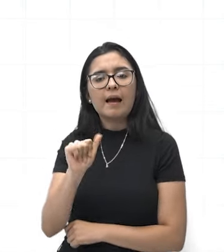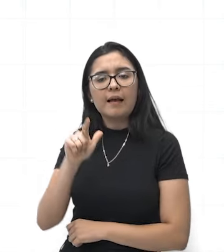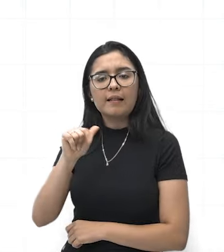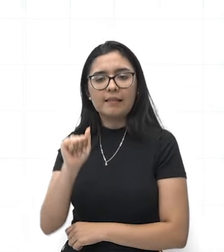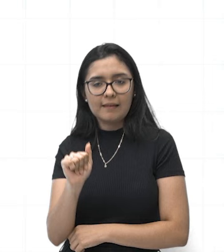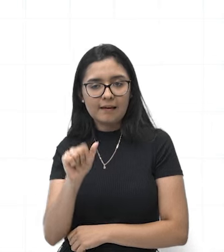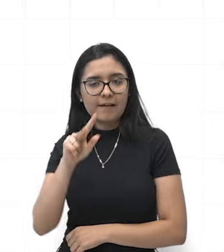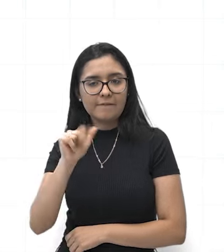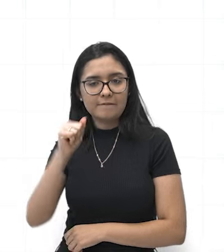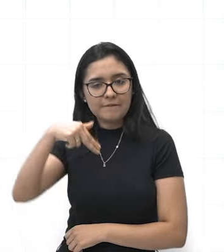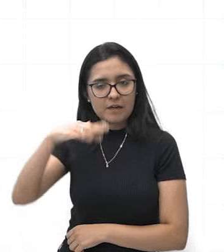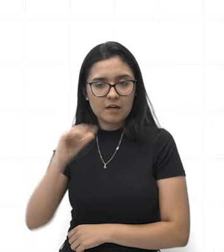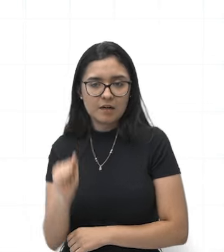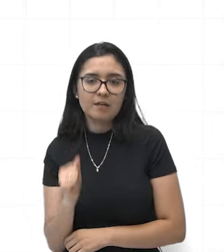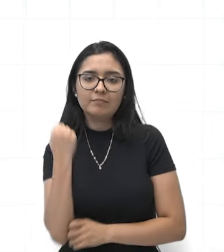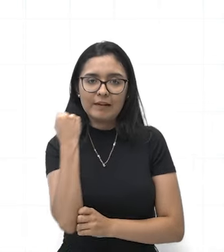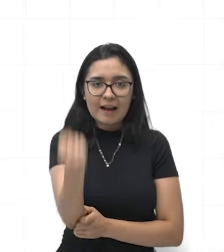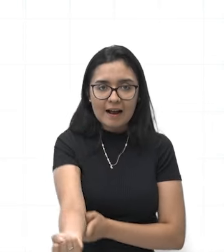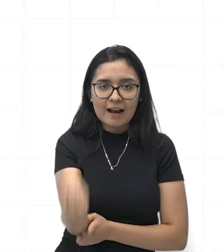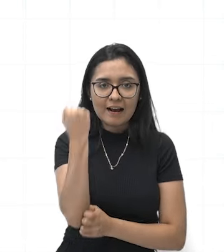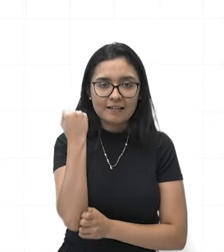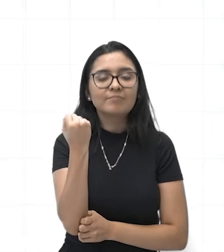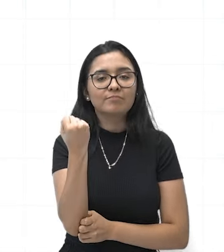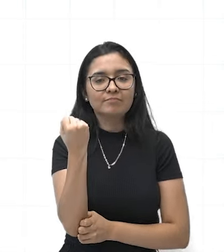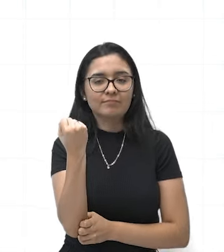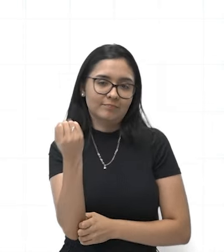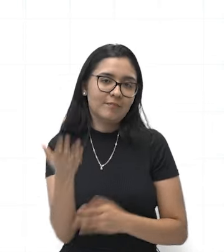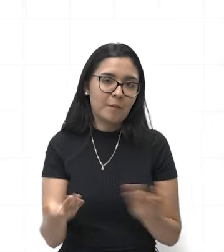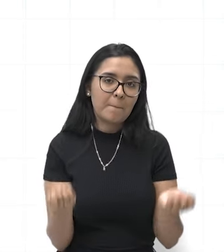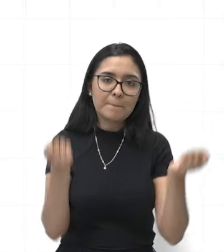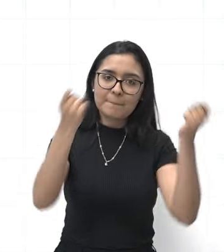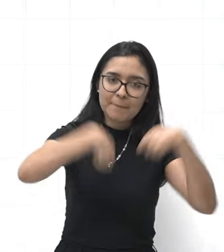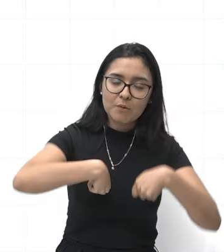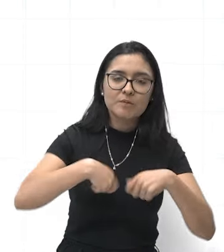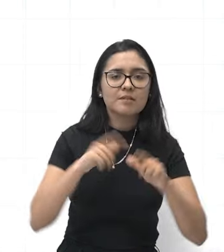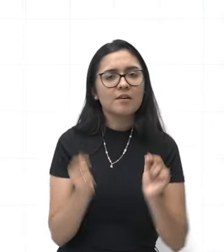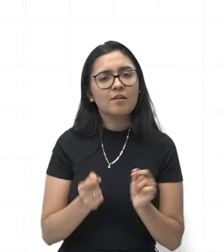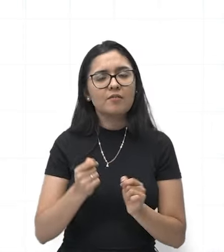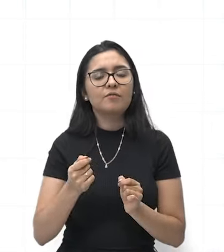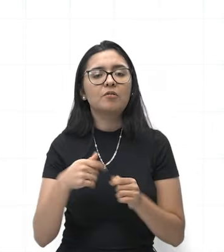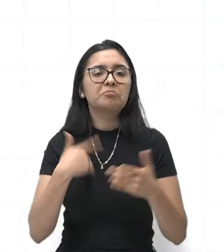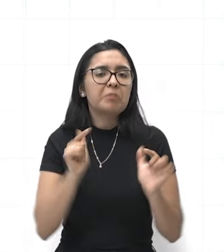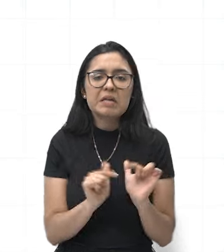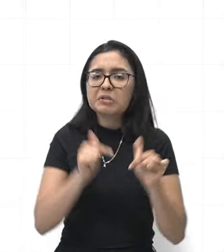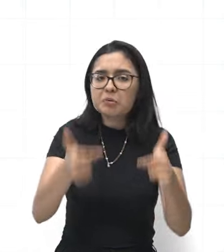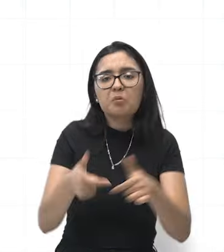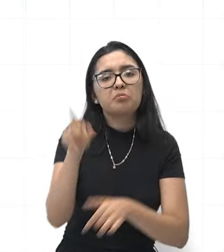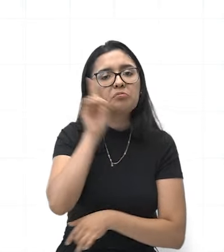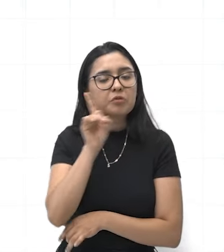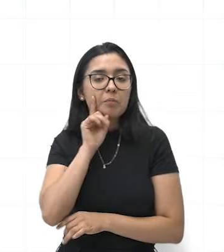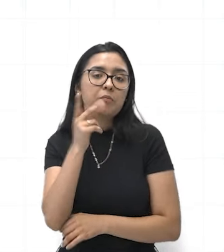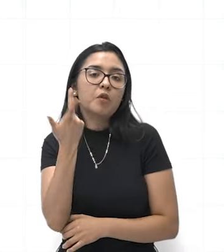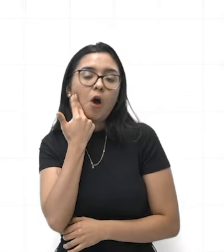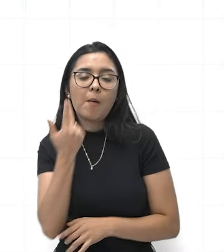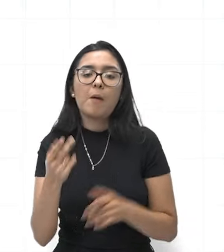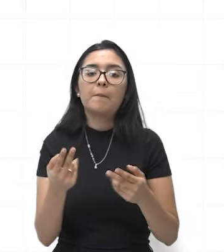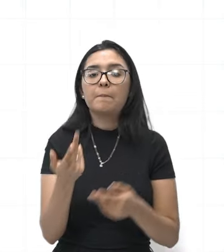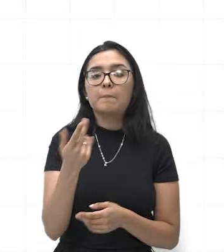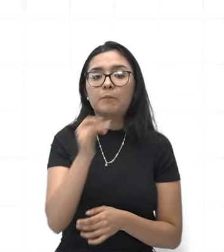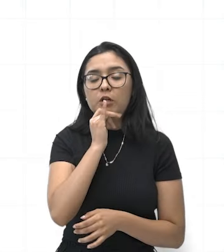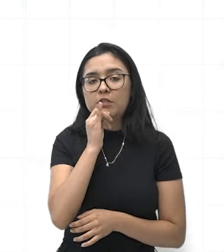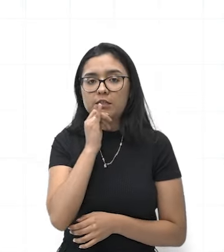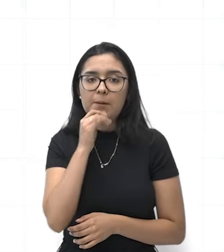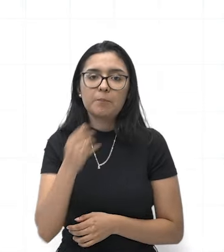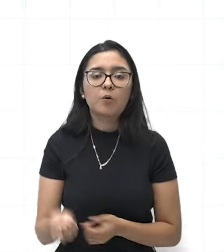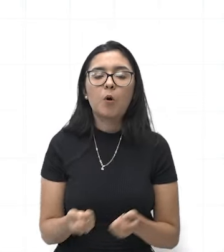que nos permitem executar atividades corriqueiras. Como, por exemplo, levantar